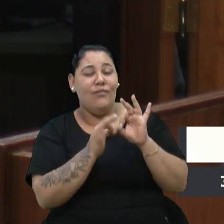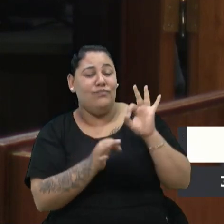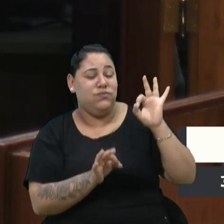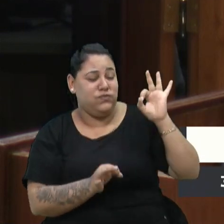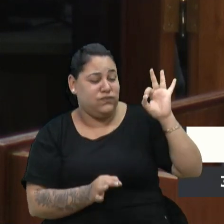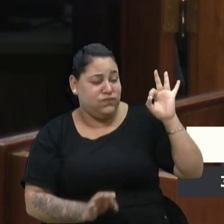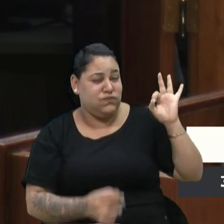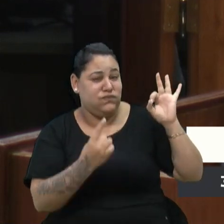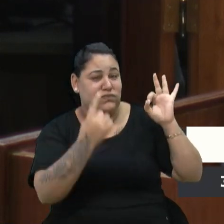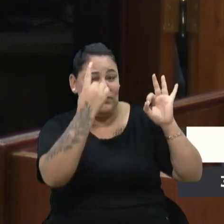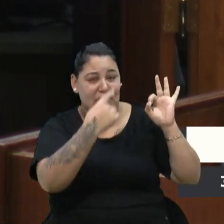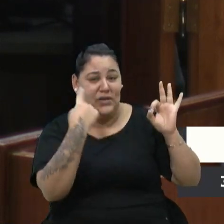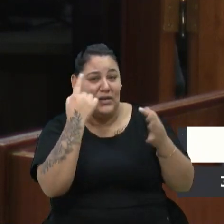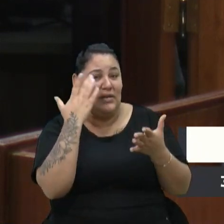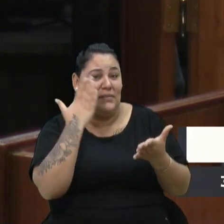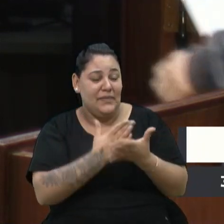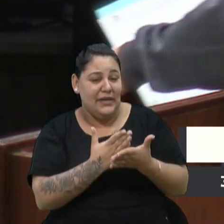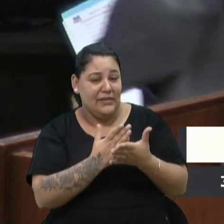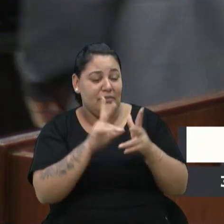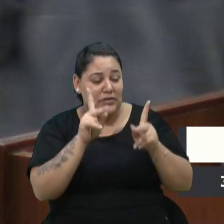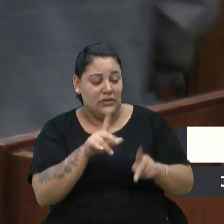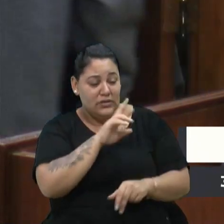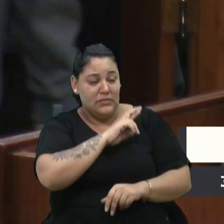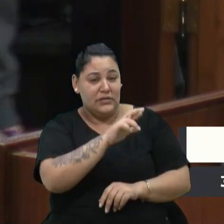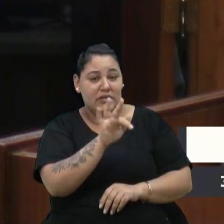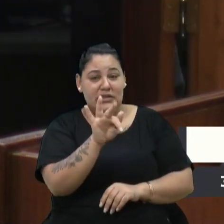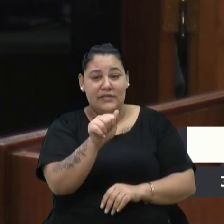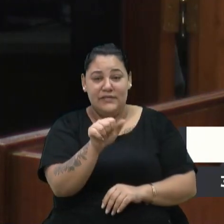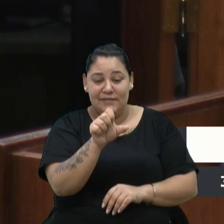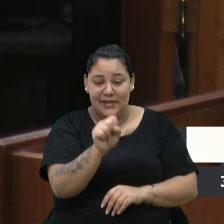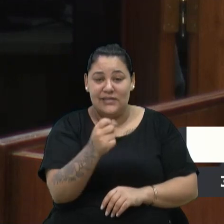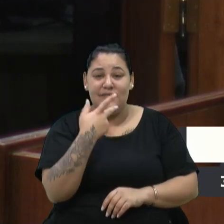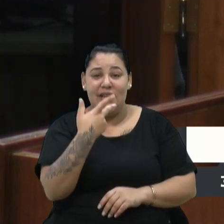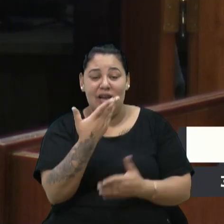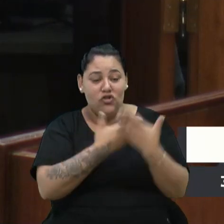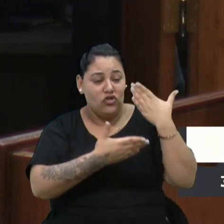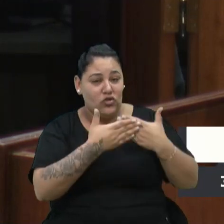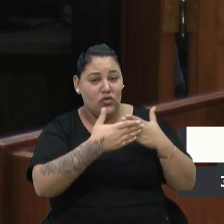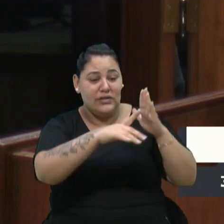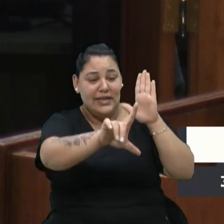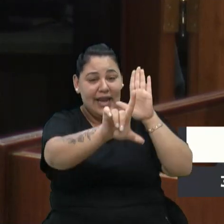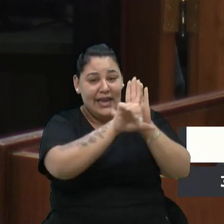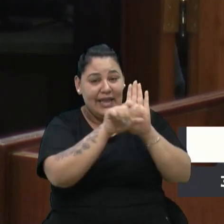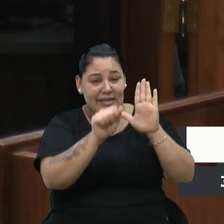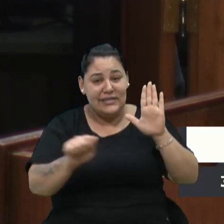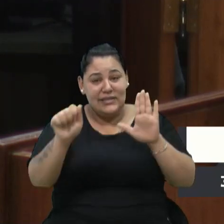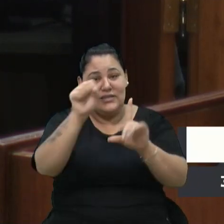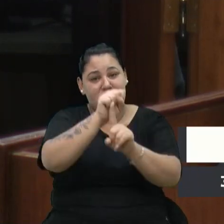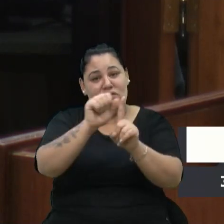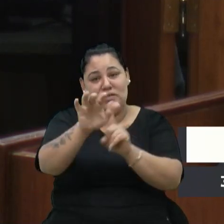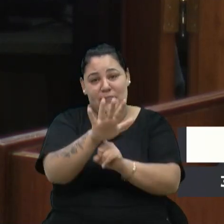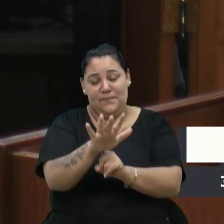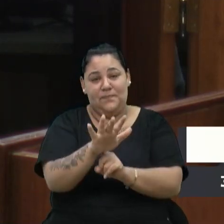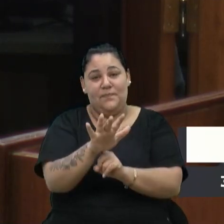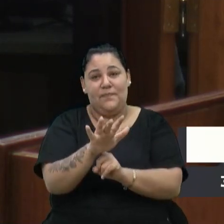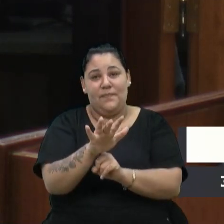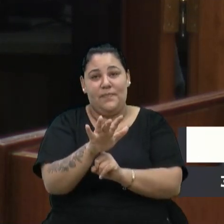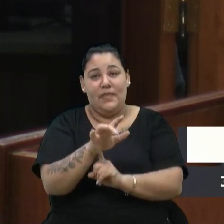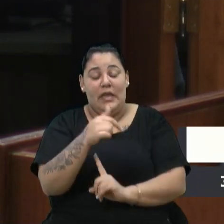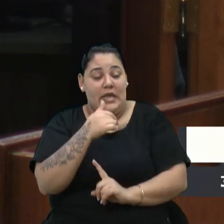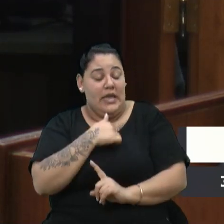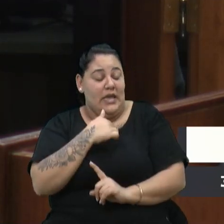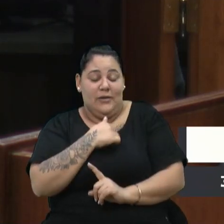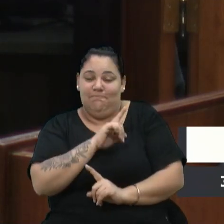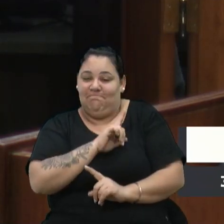hora e meia, onde os representantes da FAS destacaram todas as leis possíveis da assistência social. Eu não sou um